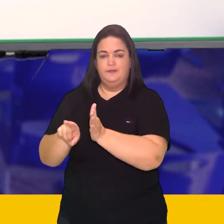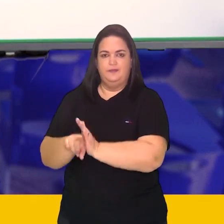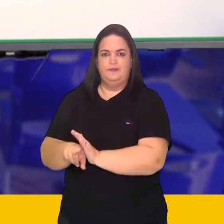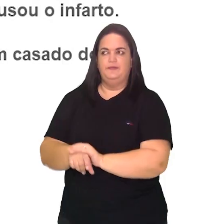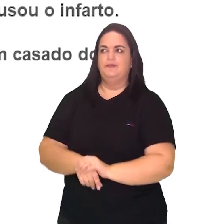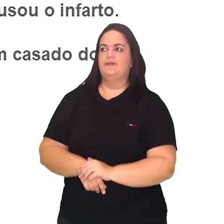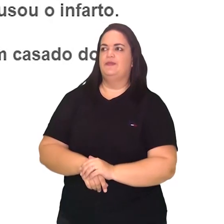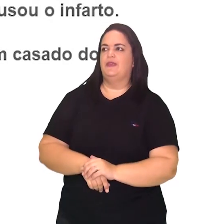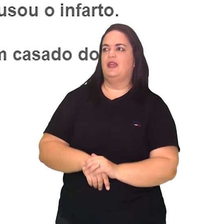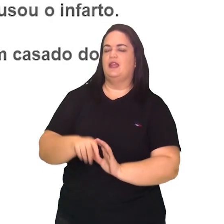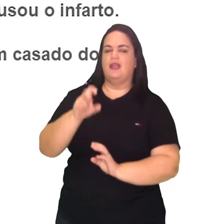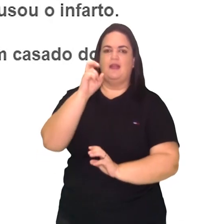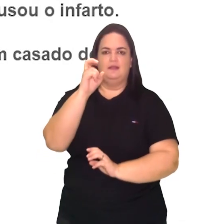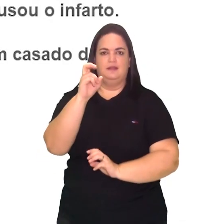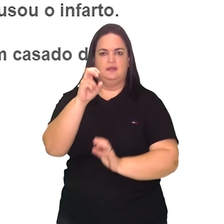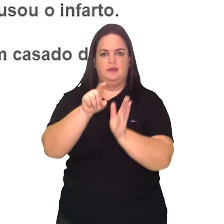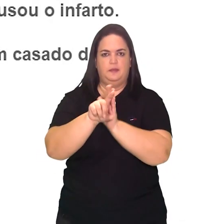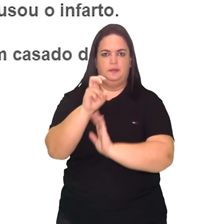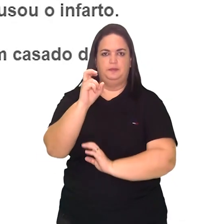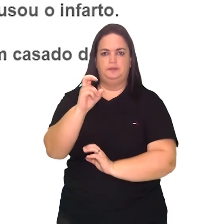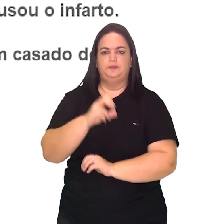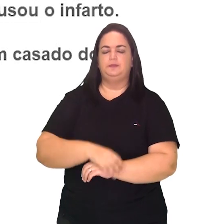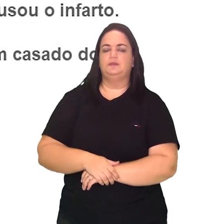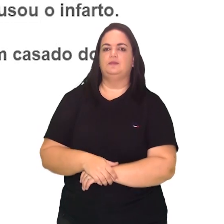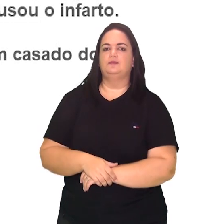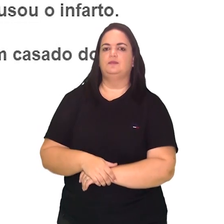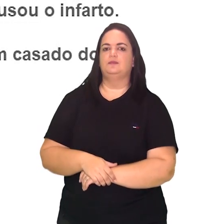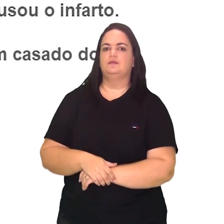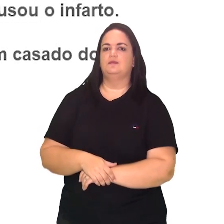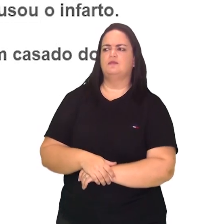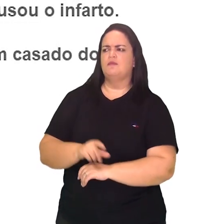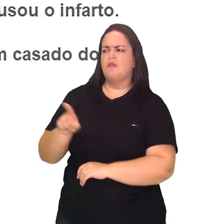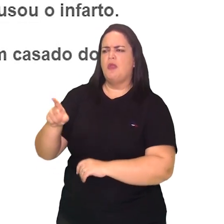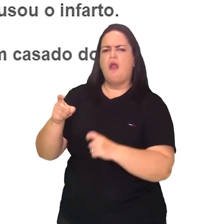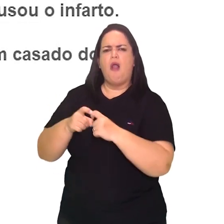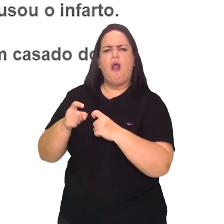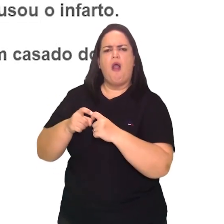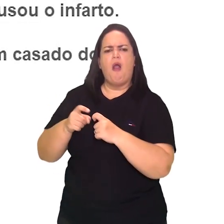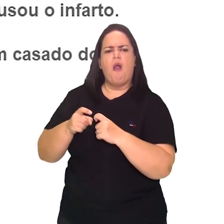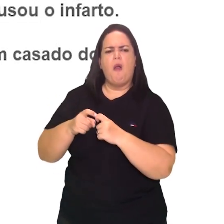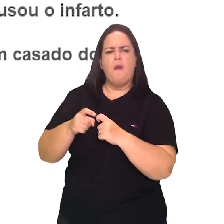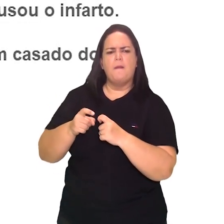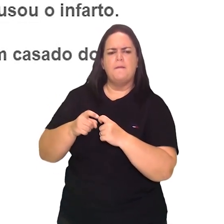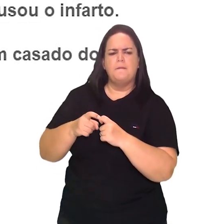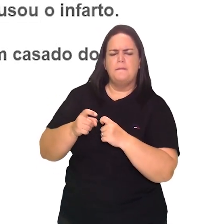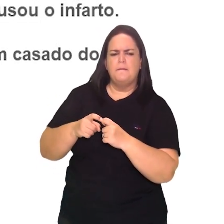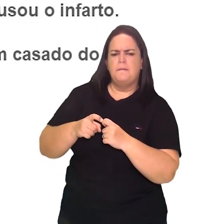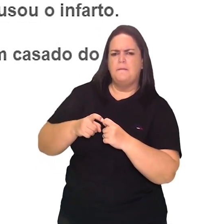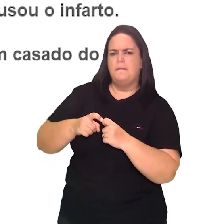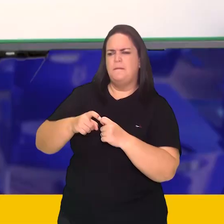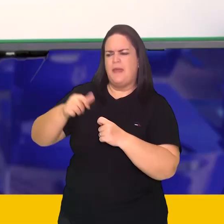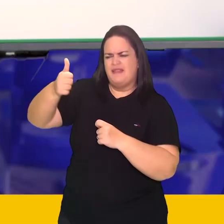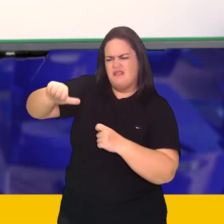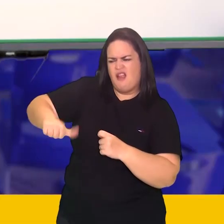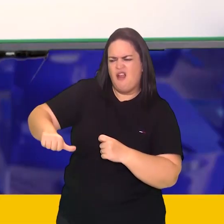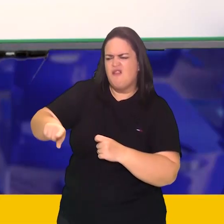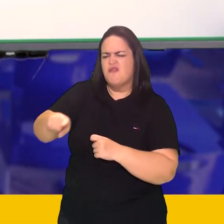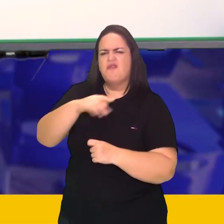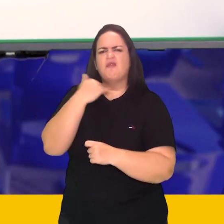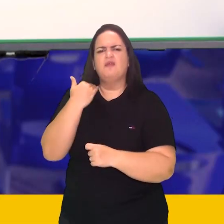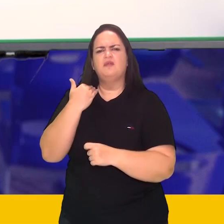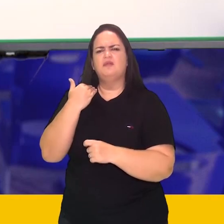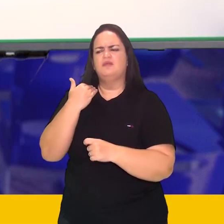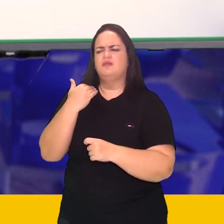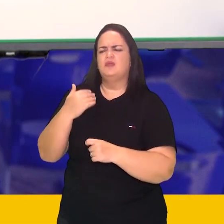seguintes. A pergunta número 5. Por que o legista se surpreende com a hipótese de envenenamento dessa